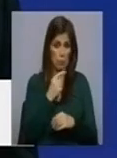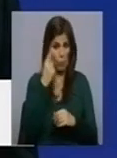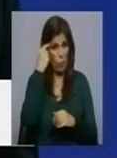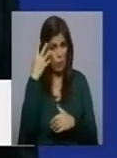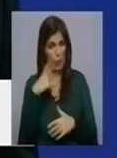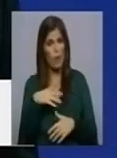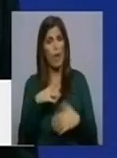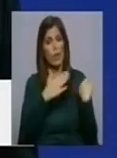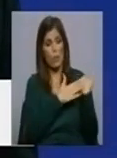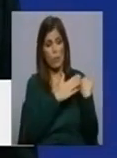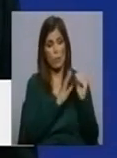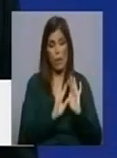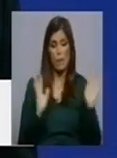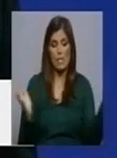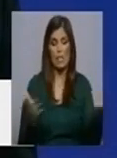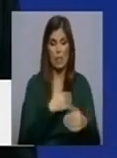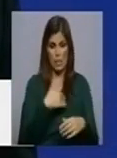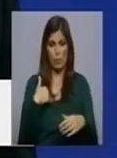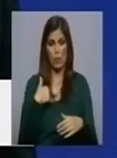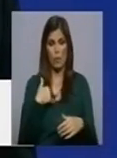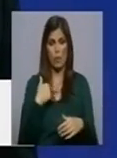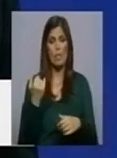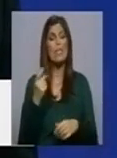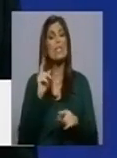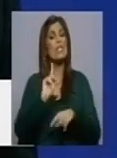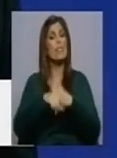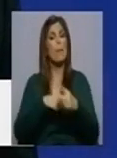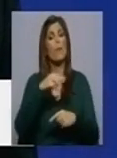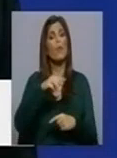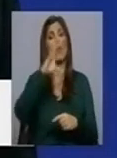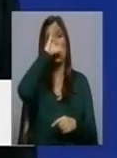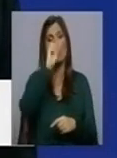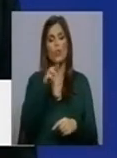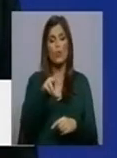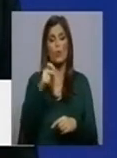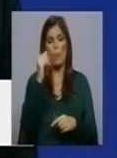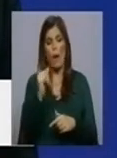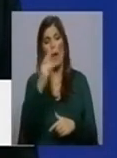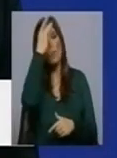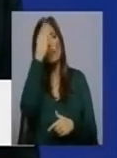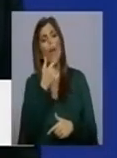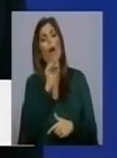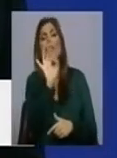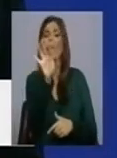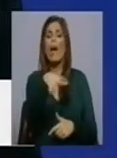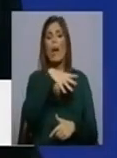uma cerca sanitária seria sempre do Ministro da Administração Interna e não pode ser dita como uma opinião numa